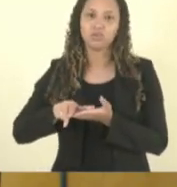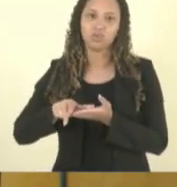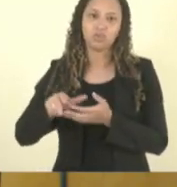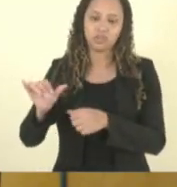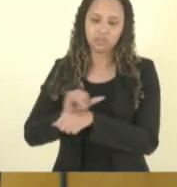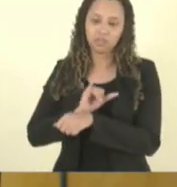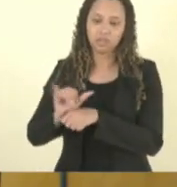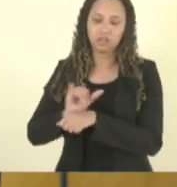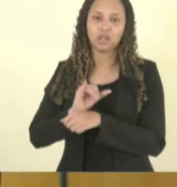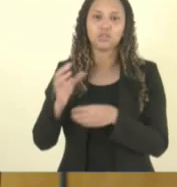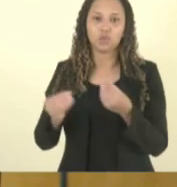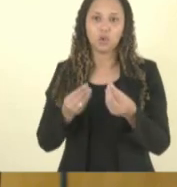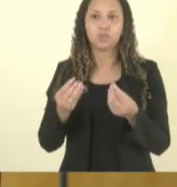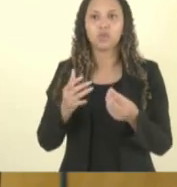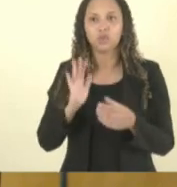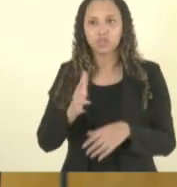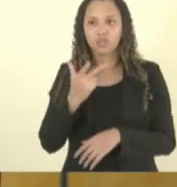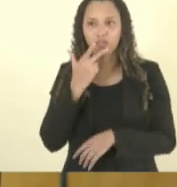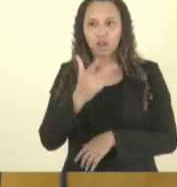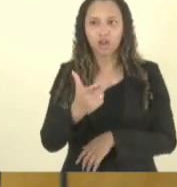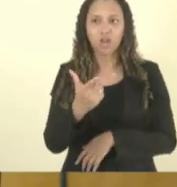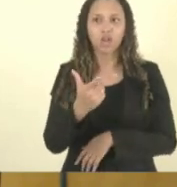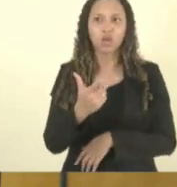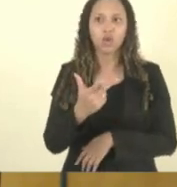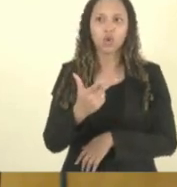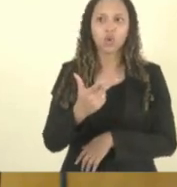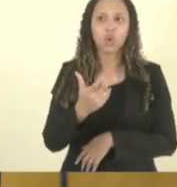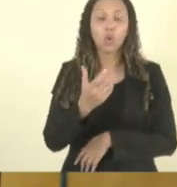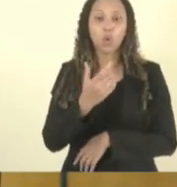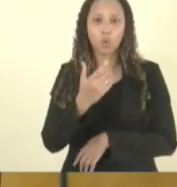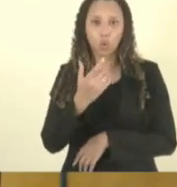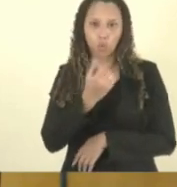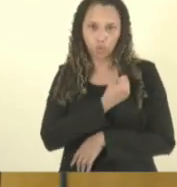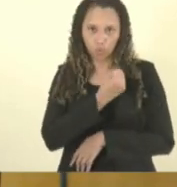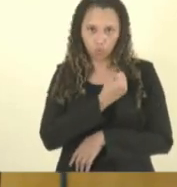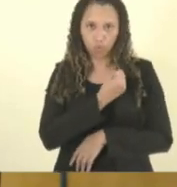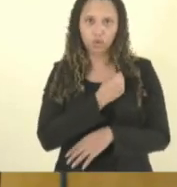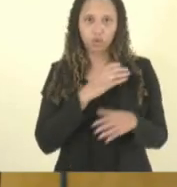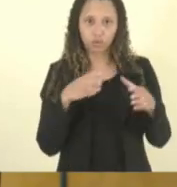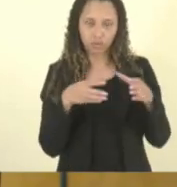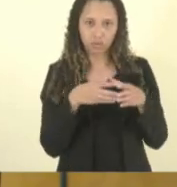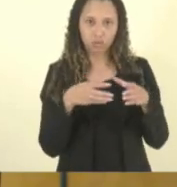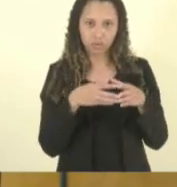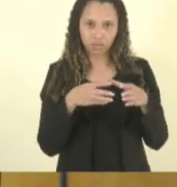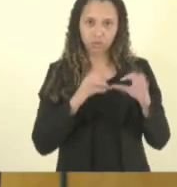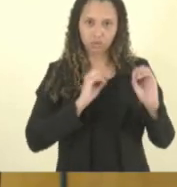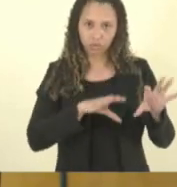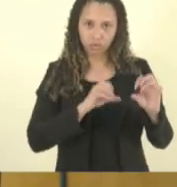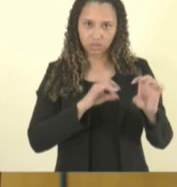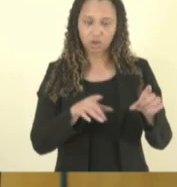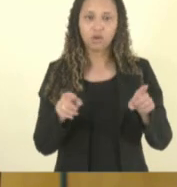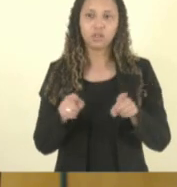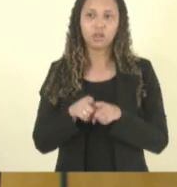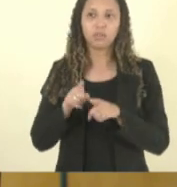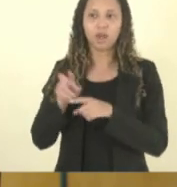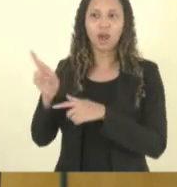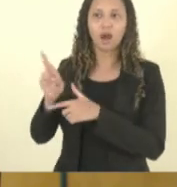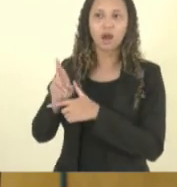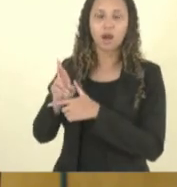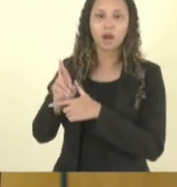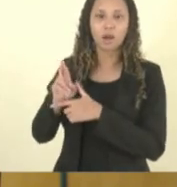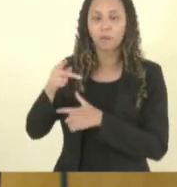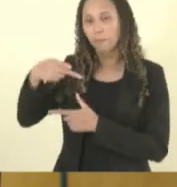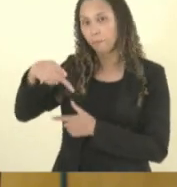e eu acabei de passar aqui agora os contatos da comissão de educação a promotora doutora Maria